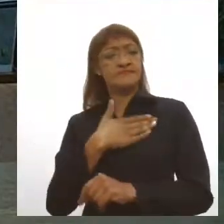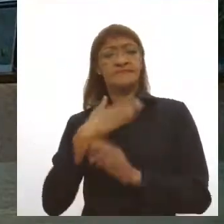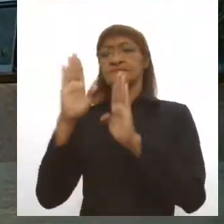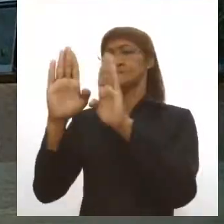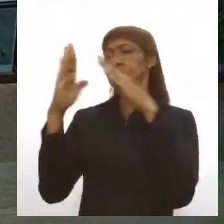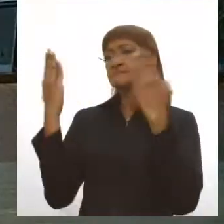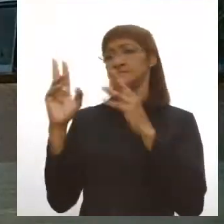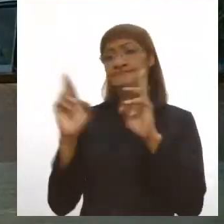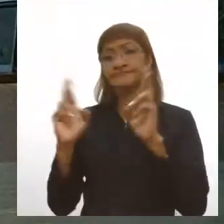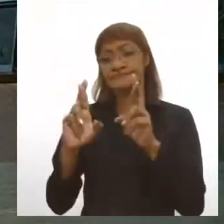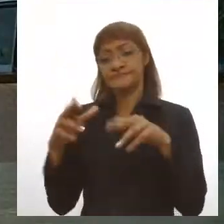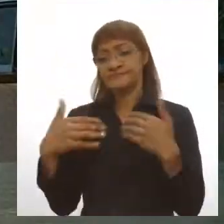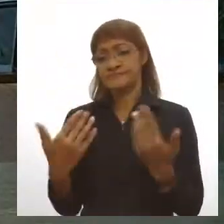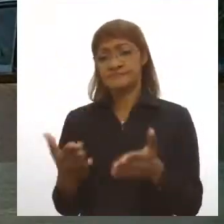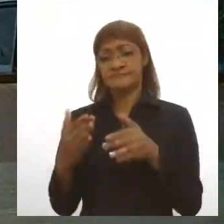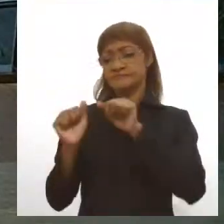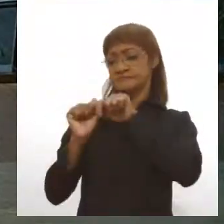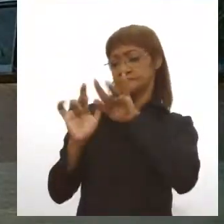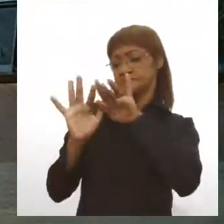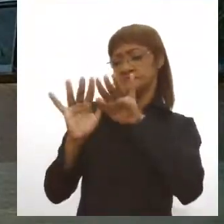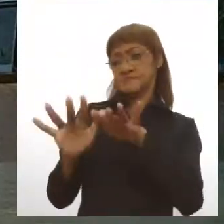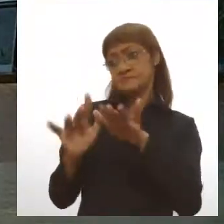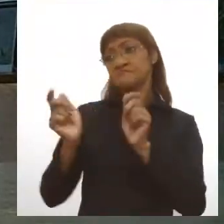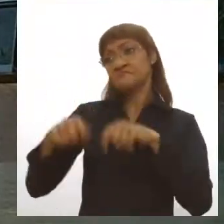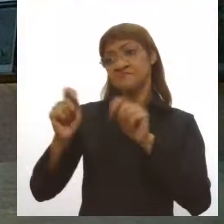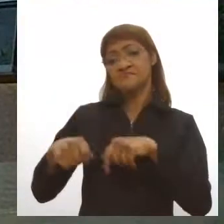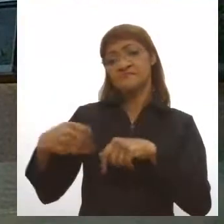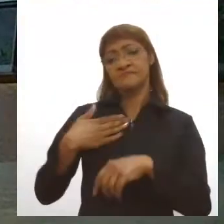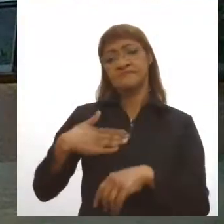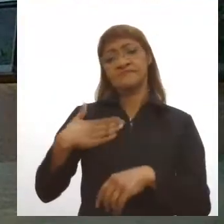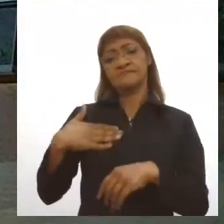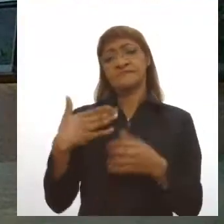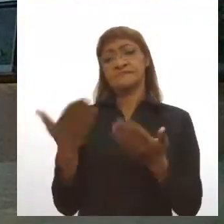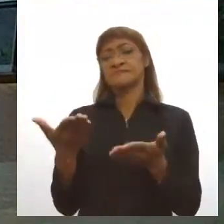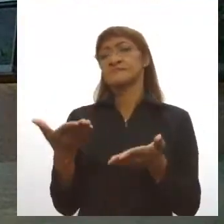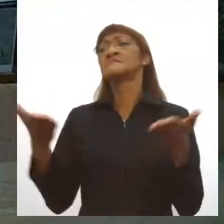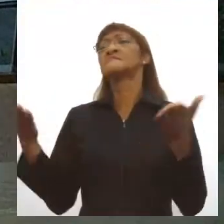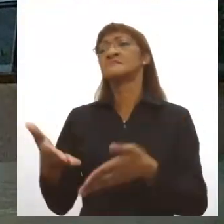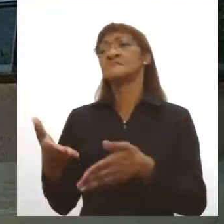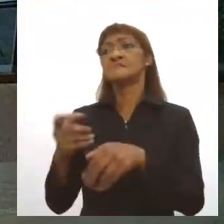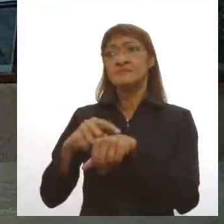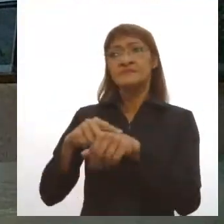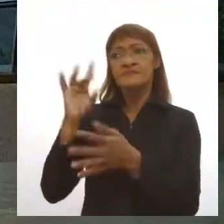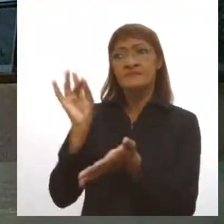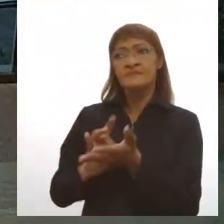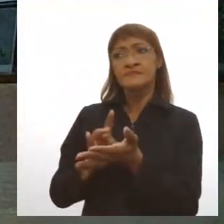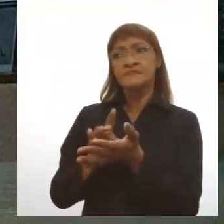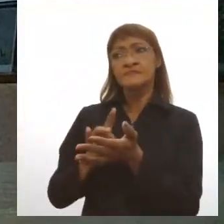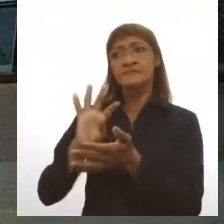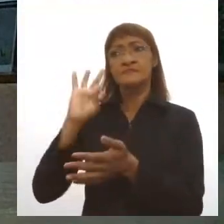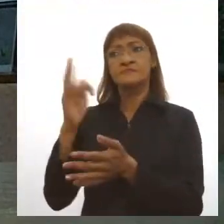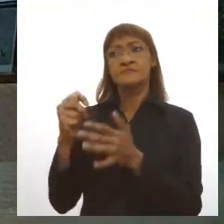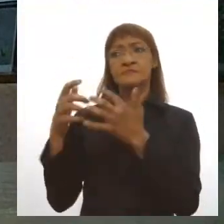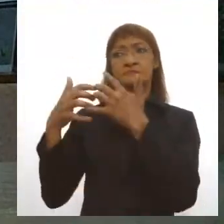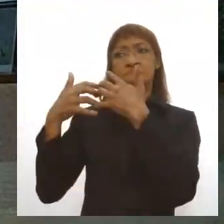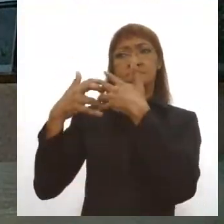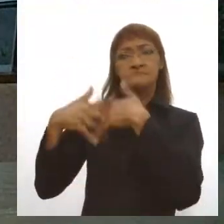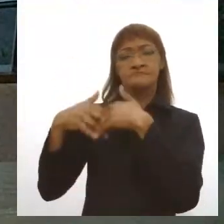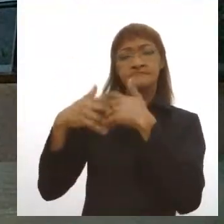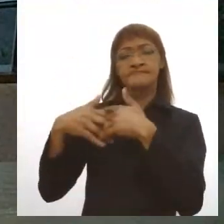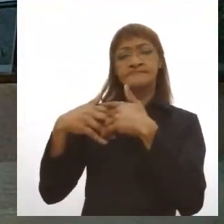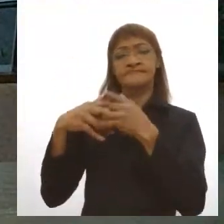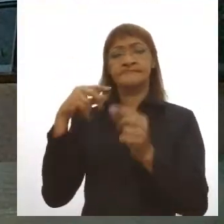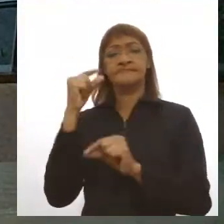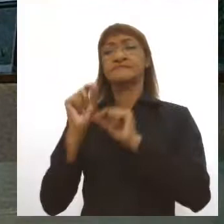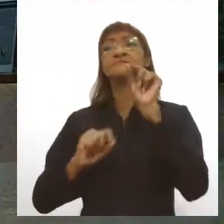gostam de aglomerar, pode dizer assim, durante esse momento? É um momento mesmo de reflexão, de pensamento, de compreensão do que estamos